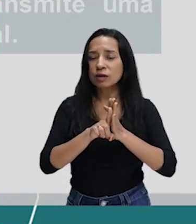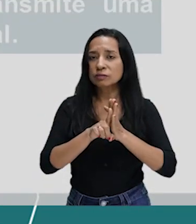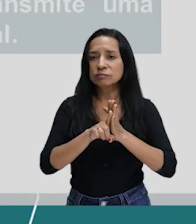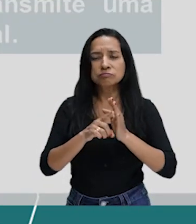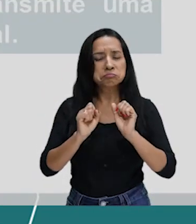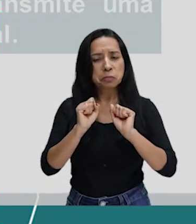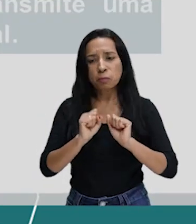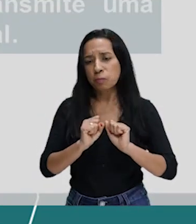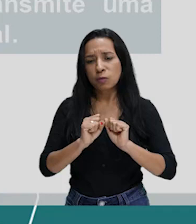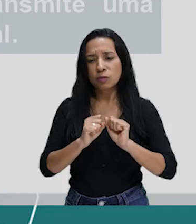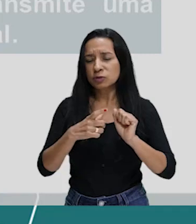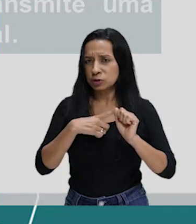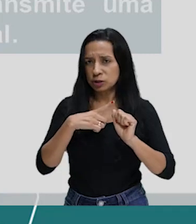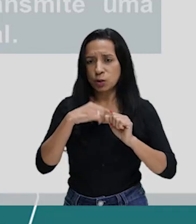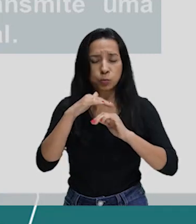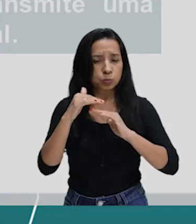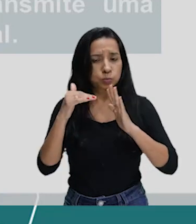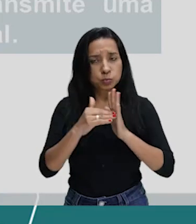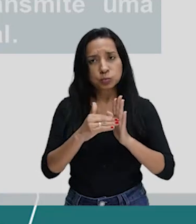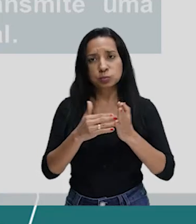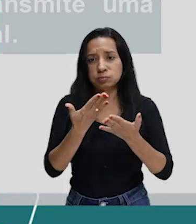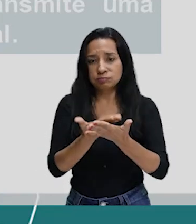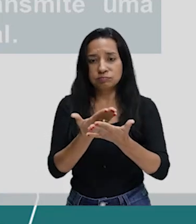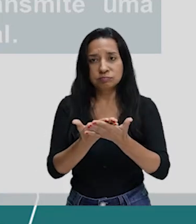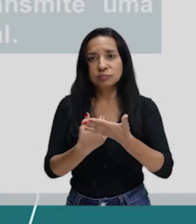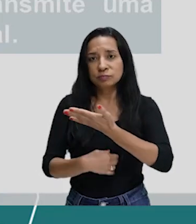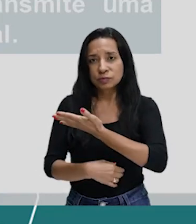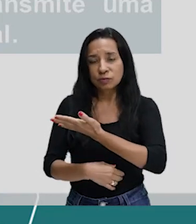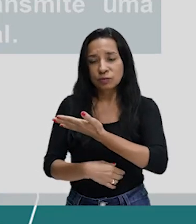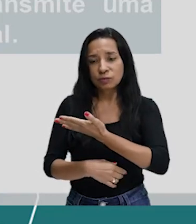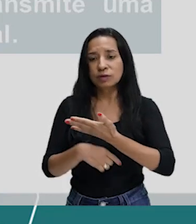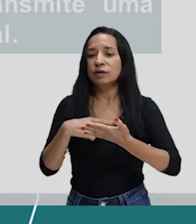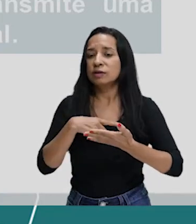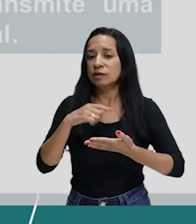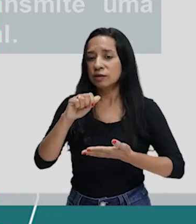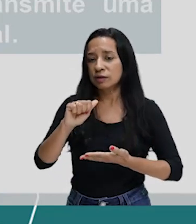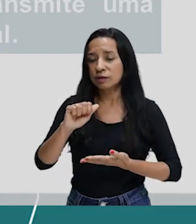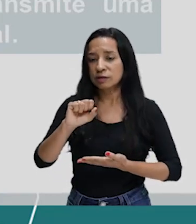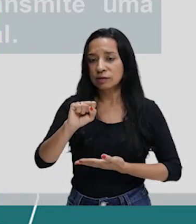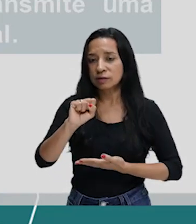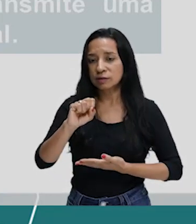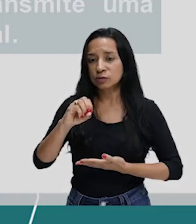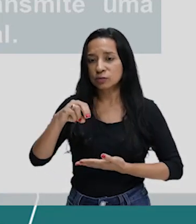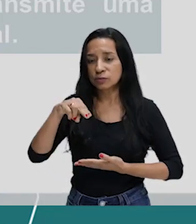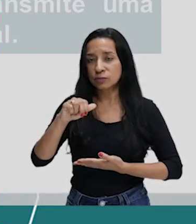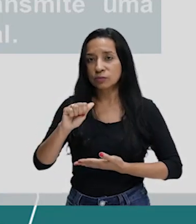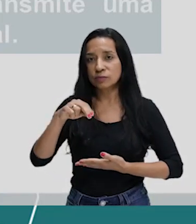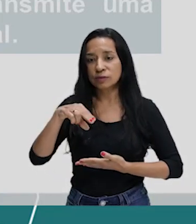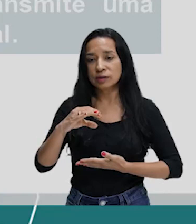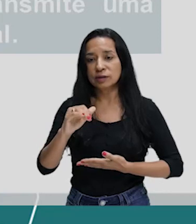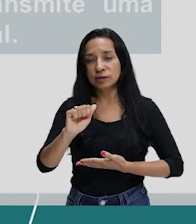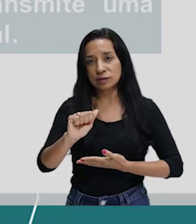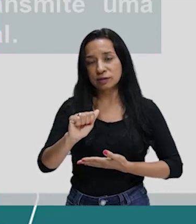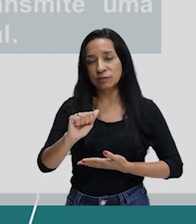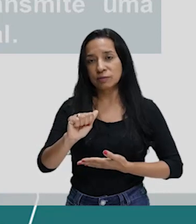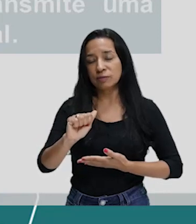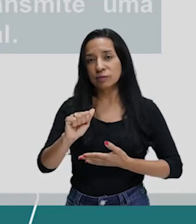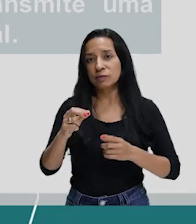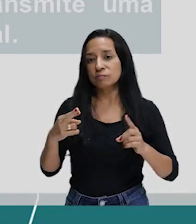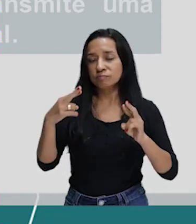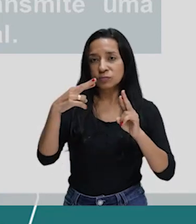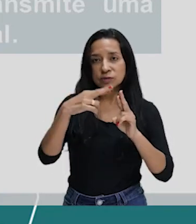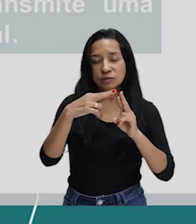nessa aula. Mas eu tenho aqui a assonância, que vai se referir à repetição de vogais